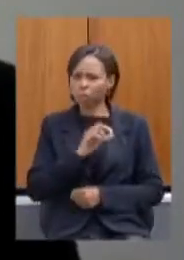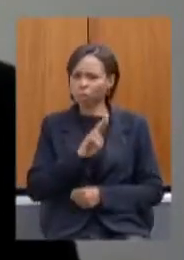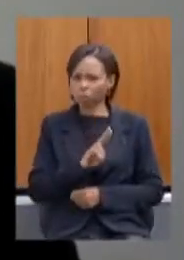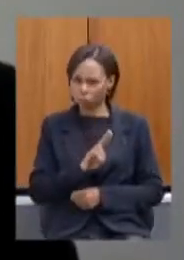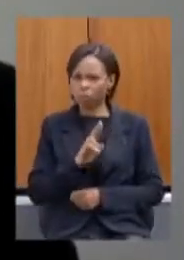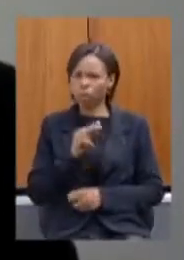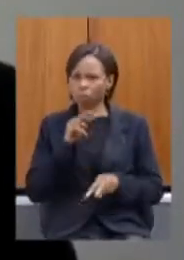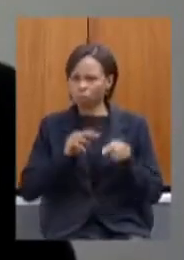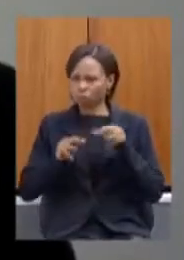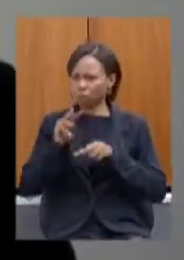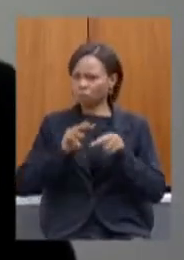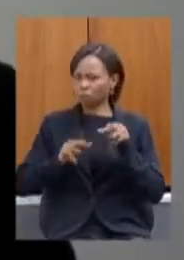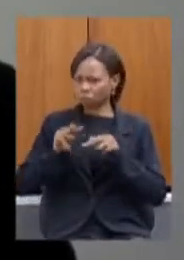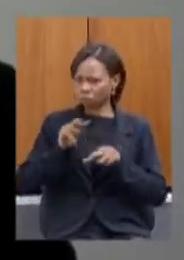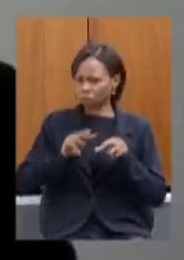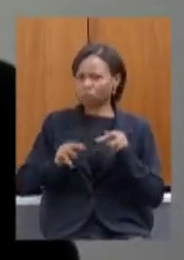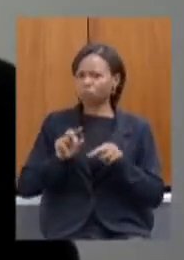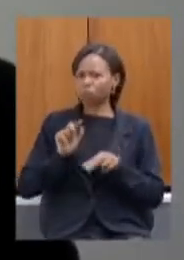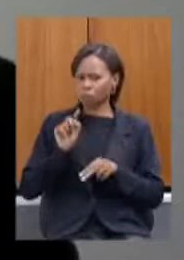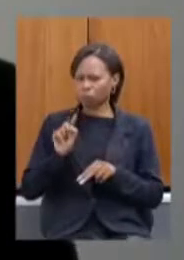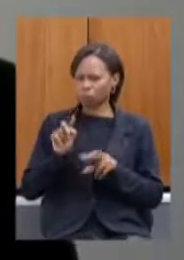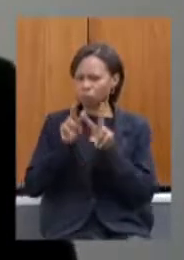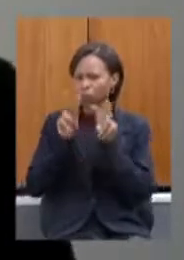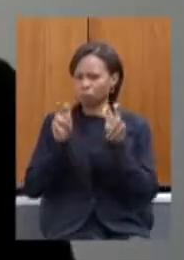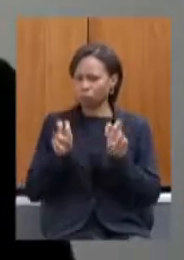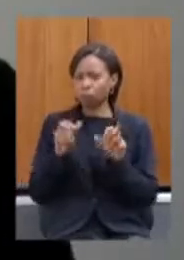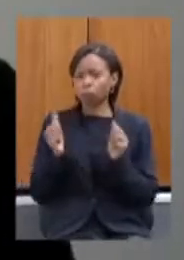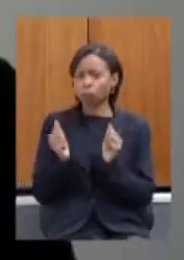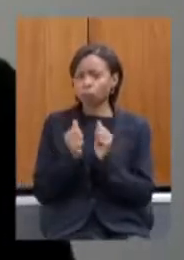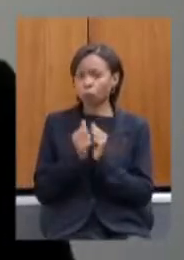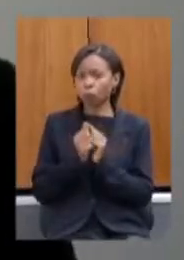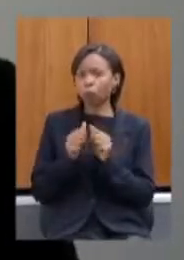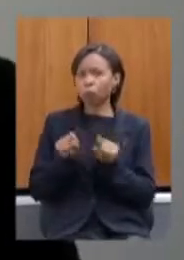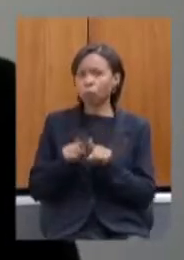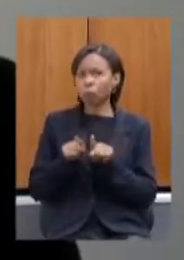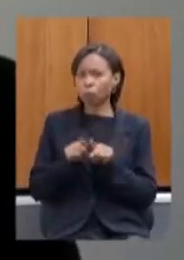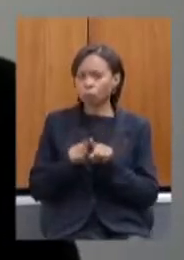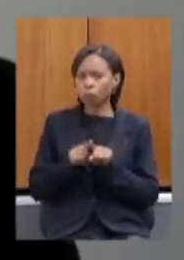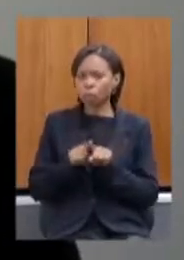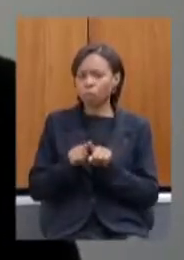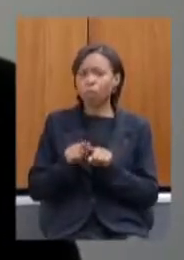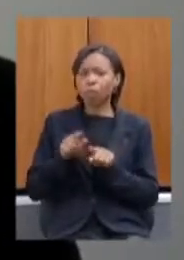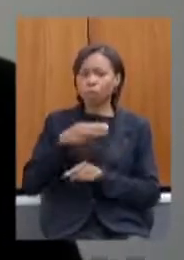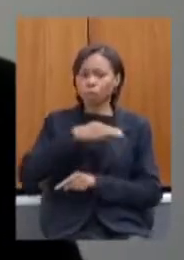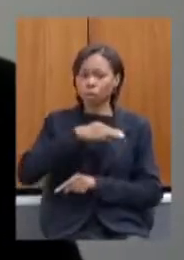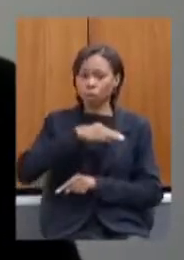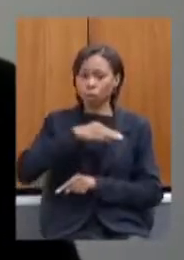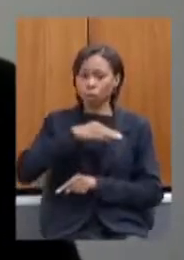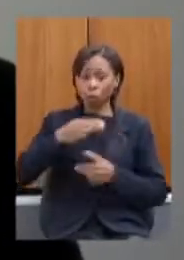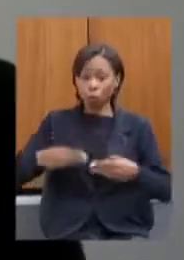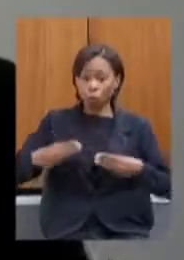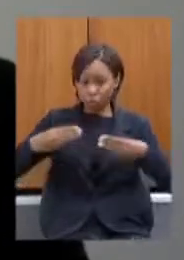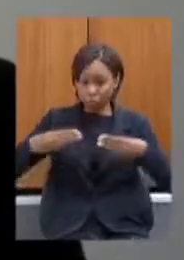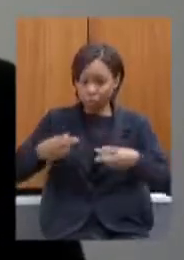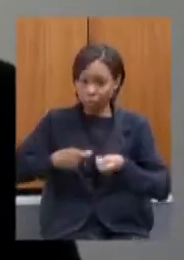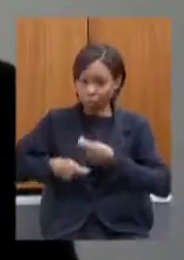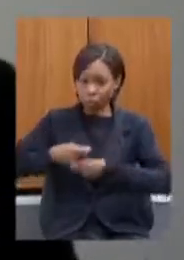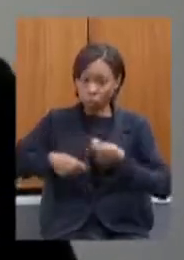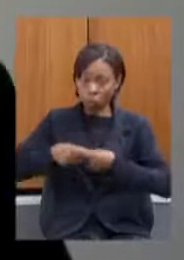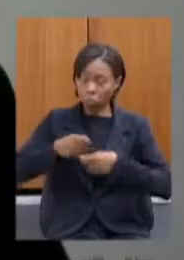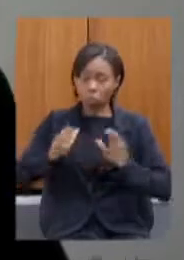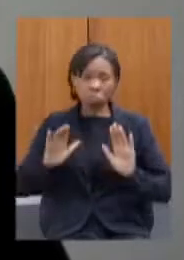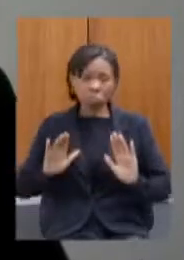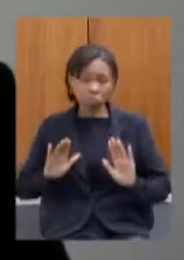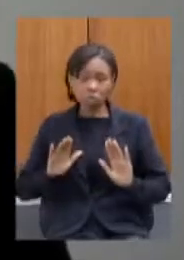essa essa essa questão junto ao Tribunal ao Ministério da Economia que não haveria pretério com o STF então